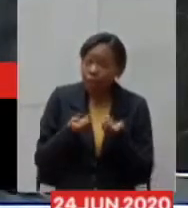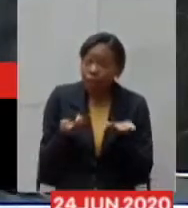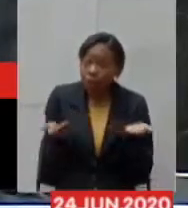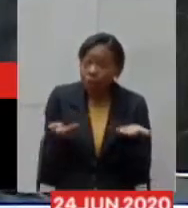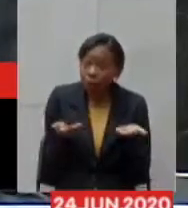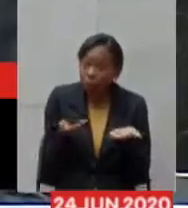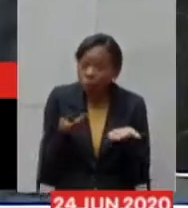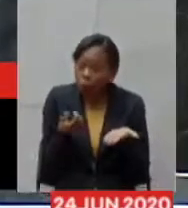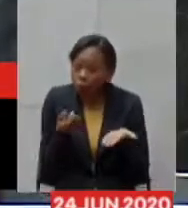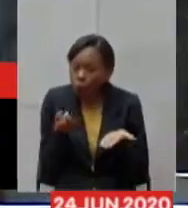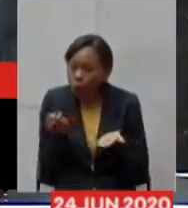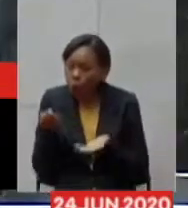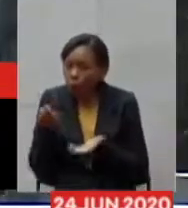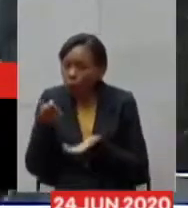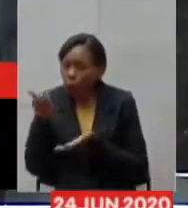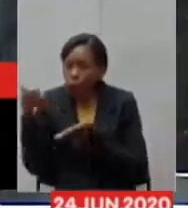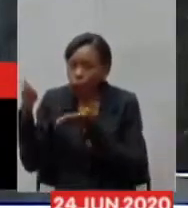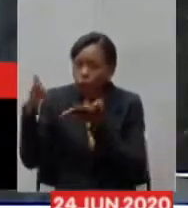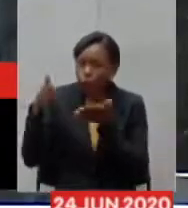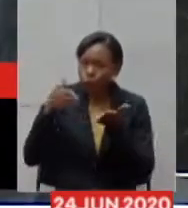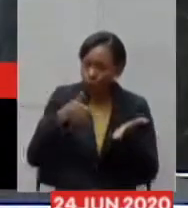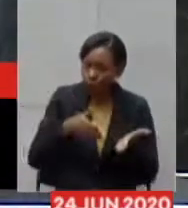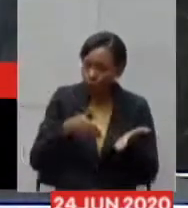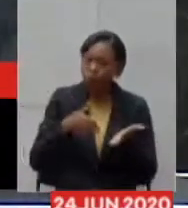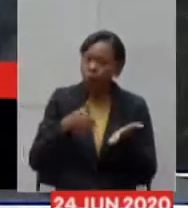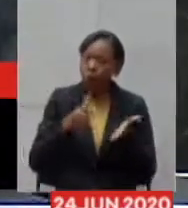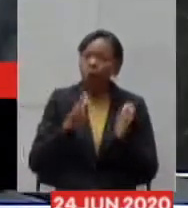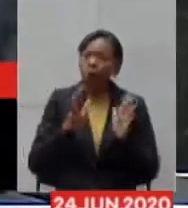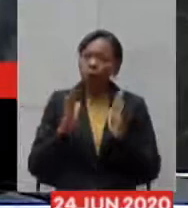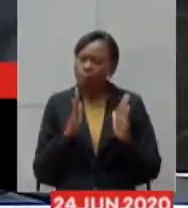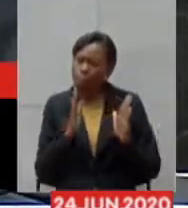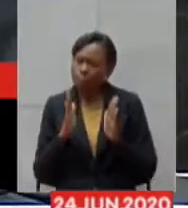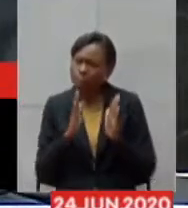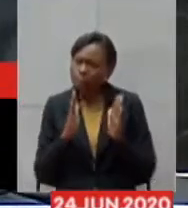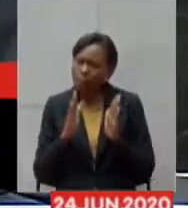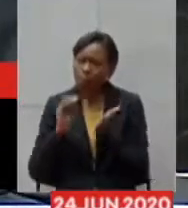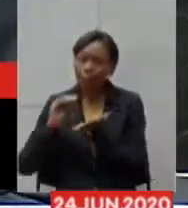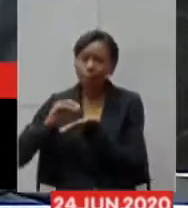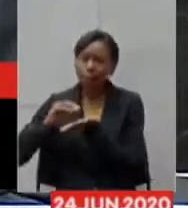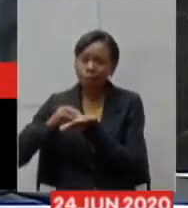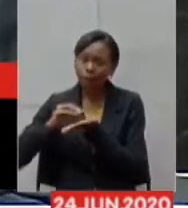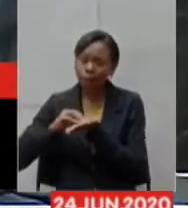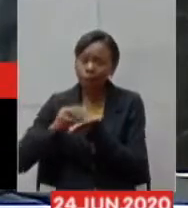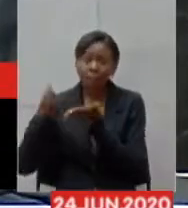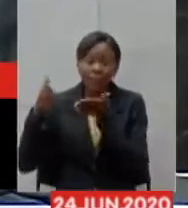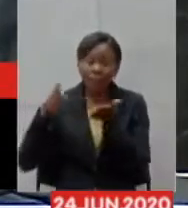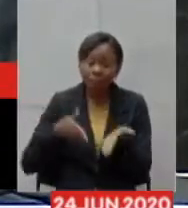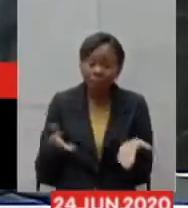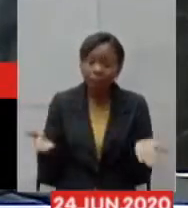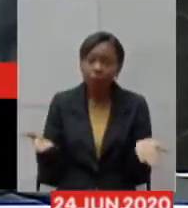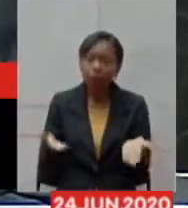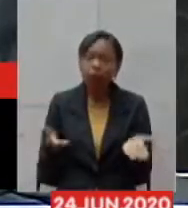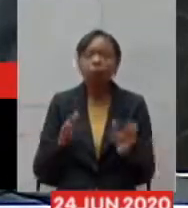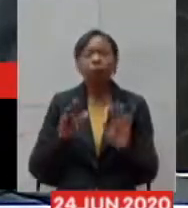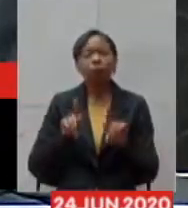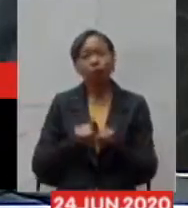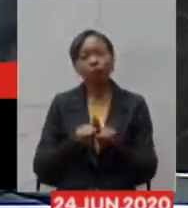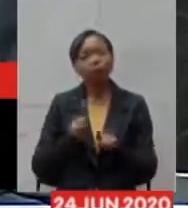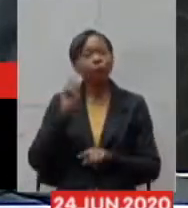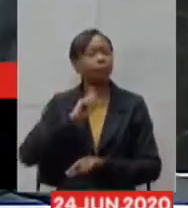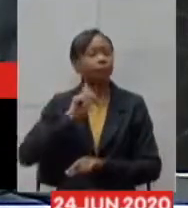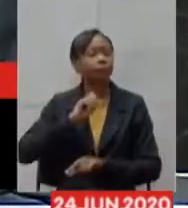os frascos também estão em falta estão chegando agora e além disso Minas Gerais é um estado